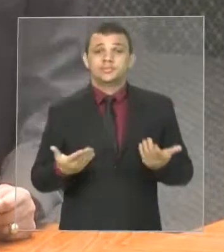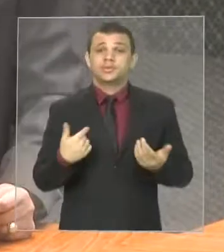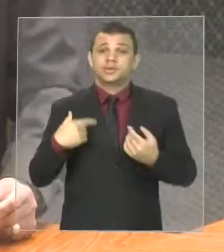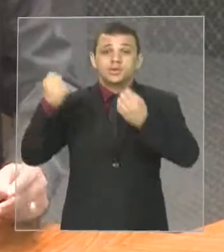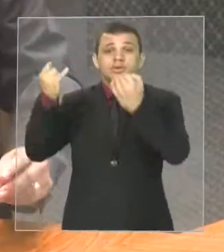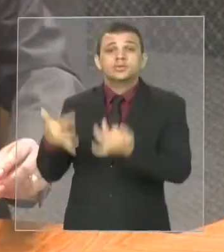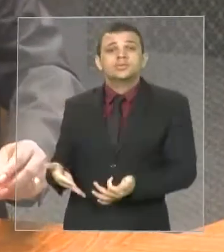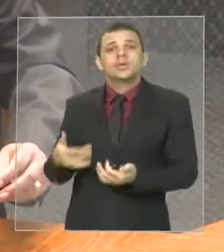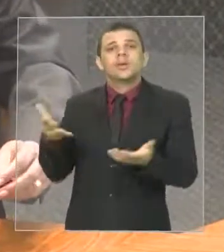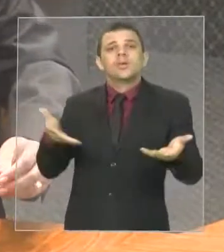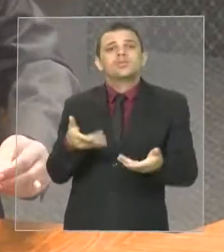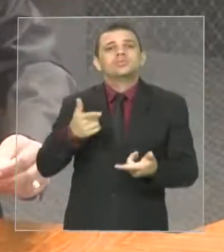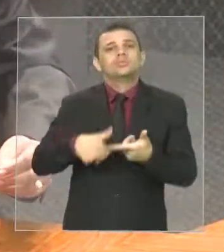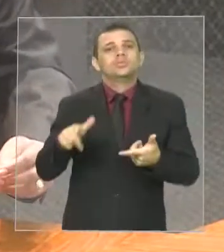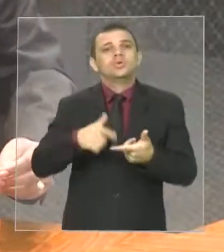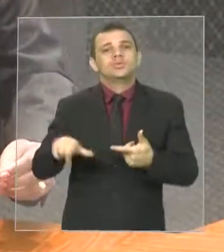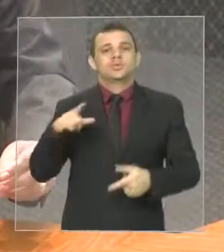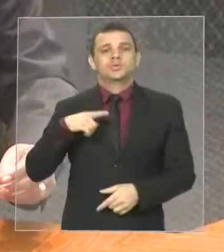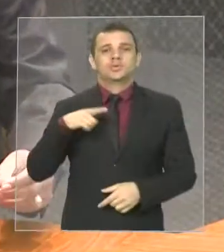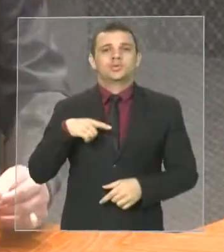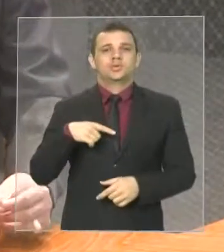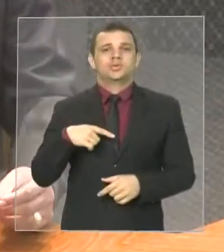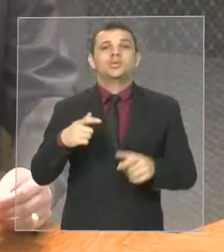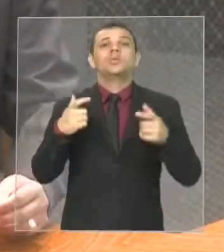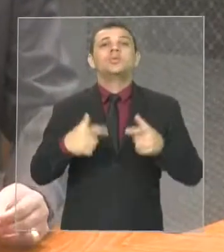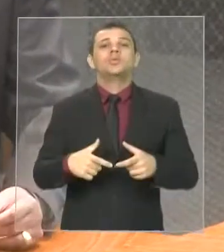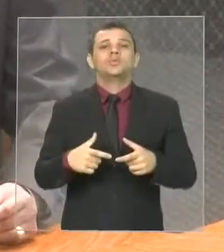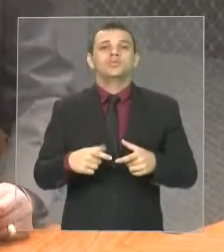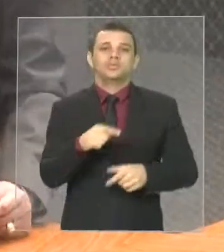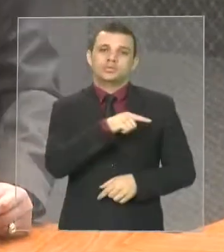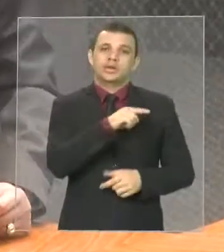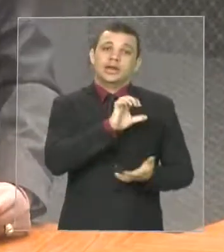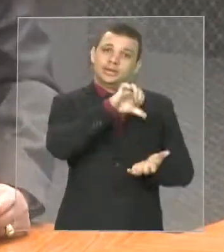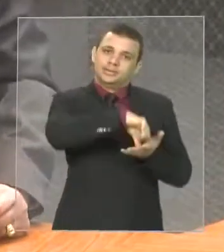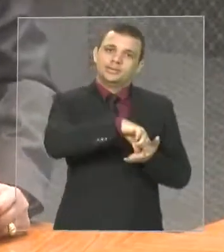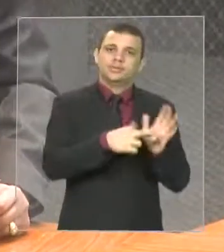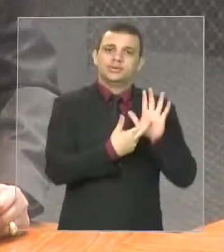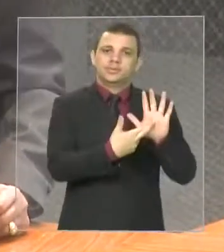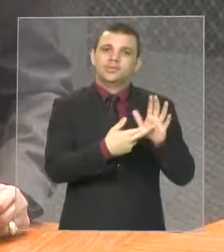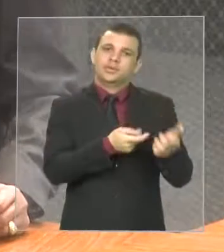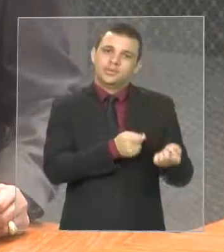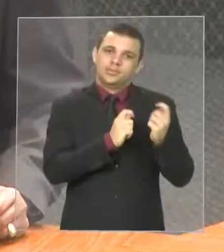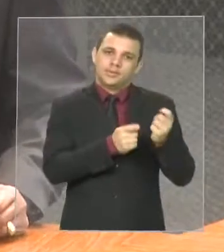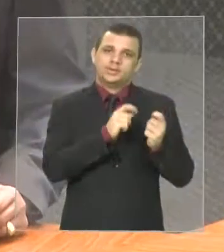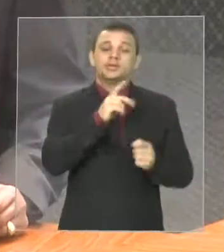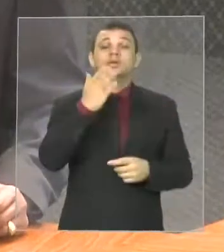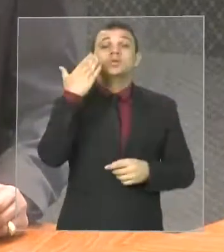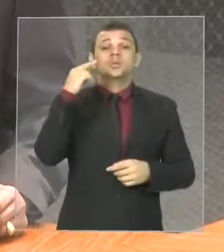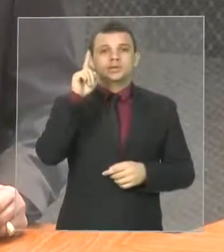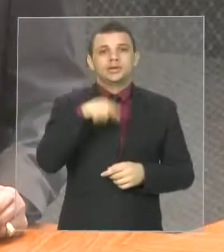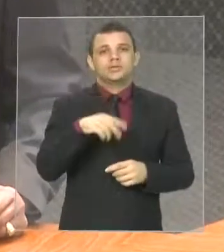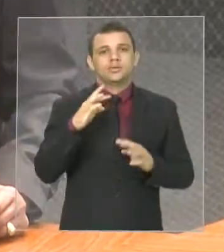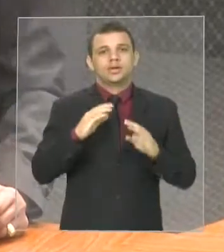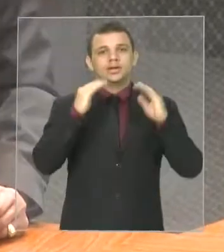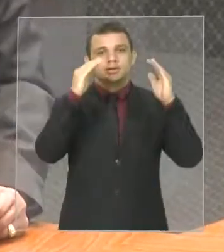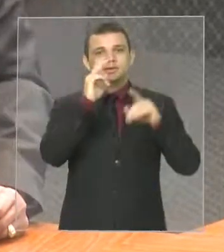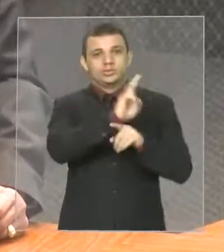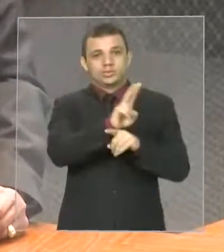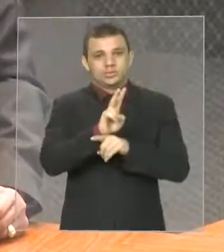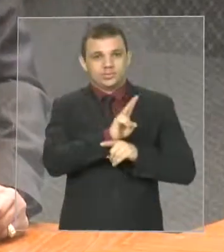hoje acontecendo na sede representativa da pesca no Estado, que era a antiga Superintendência Federal, SFPA,